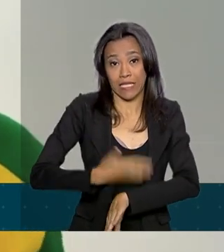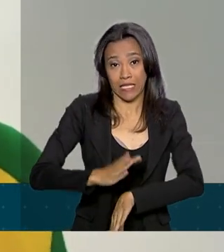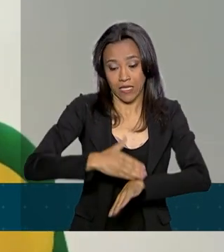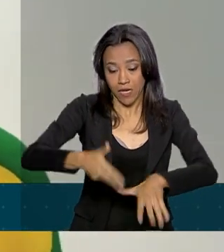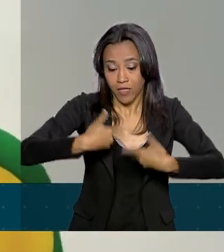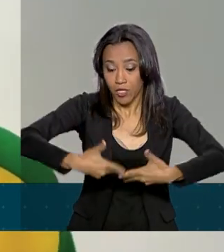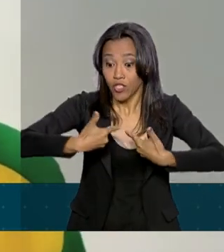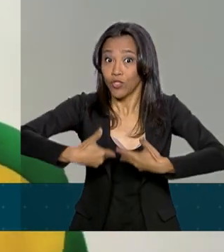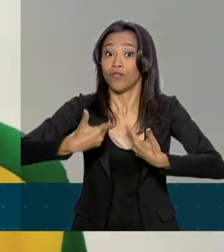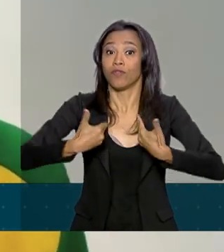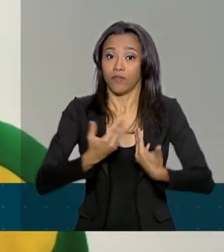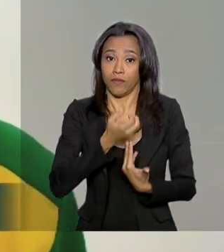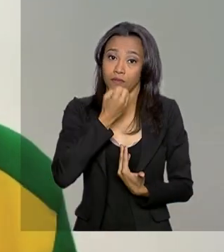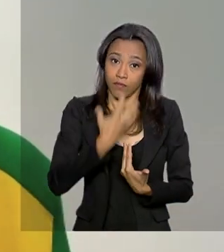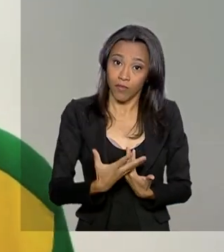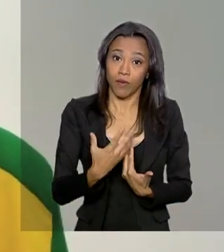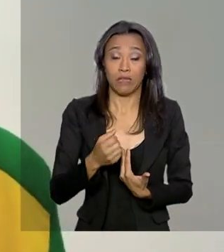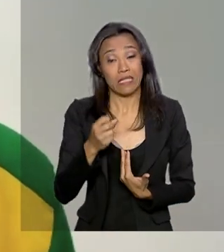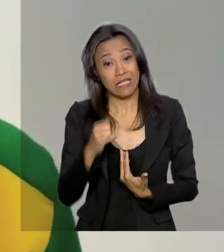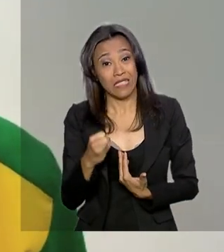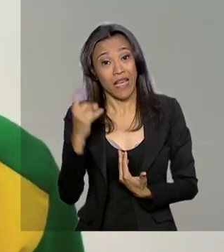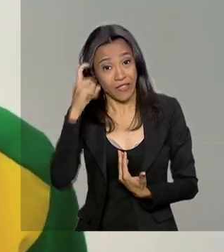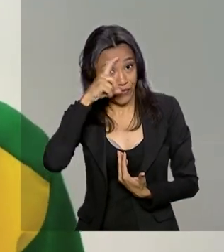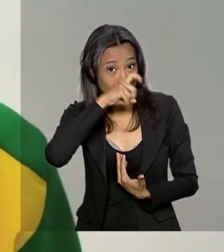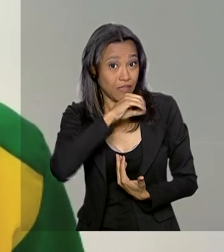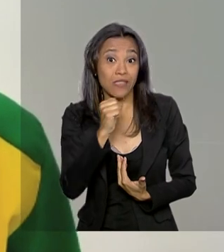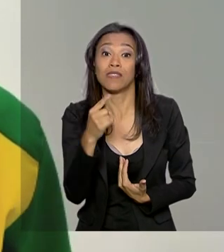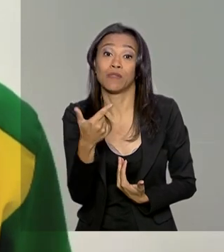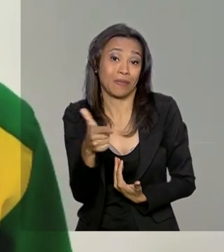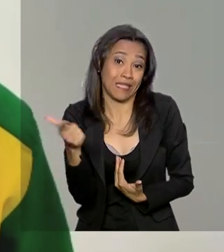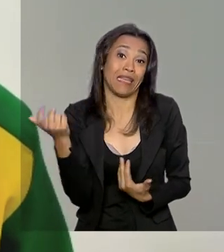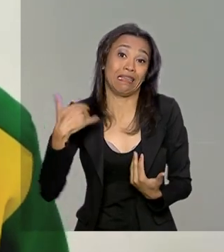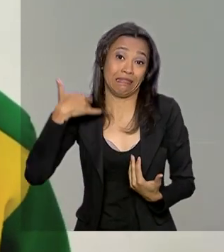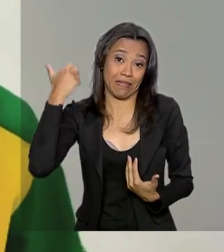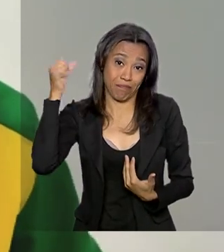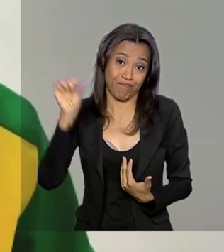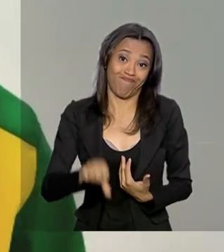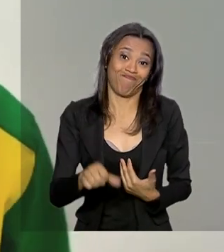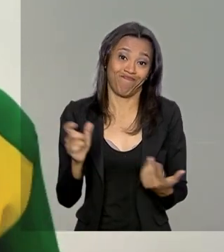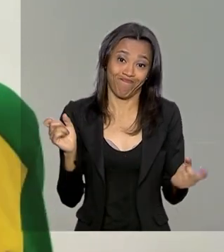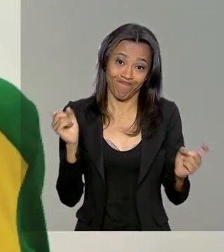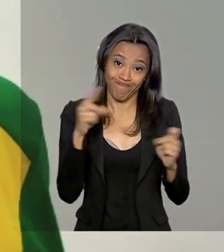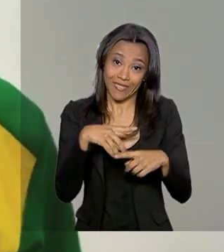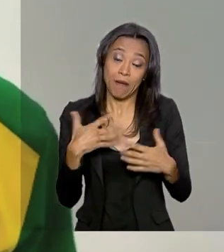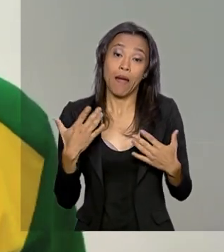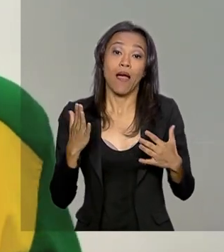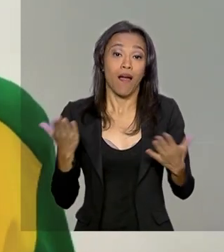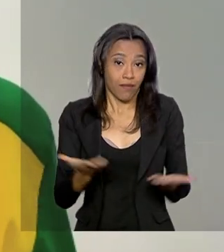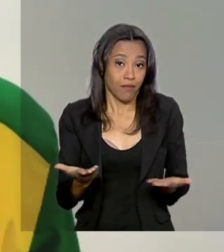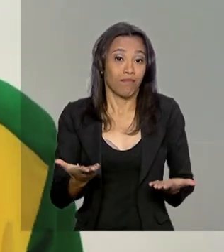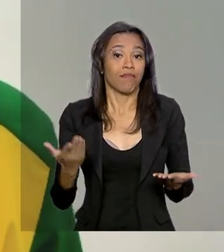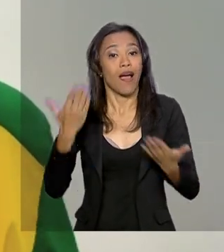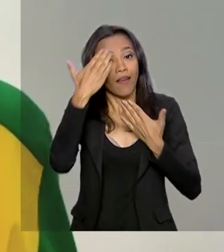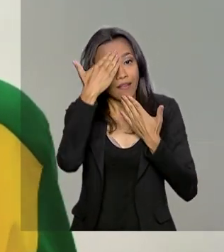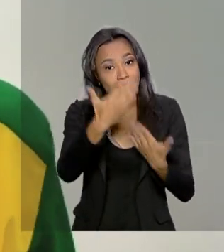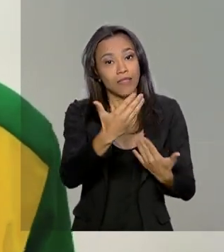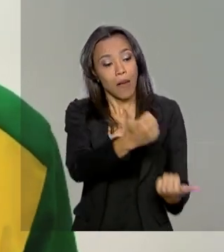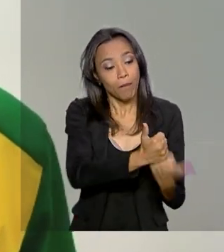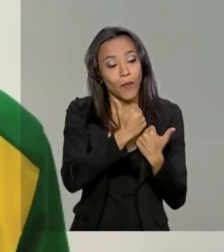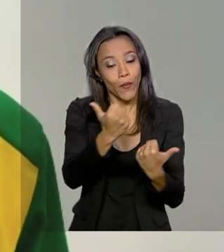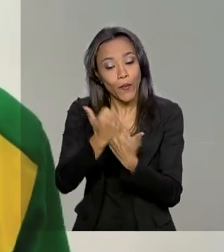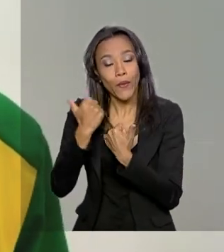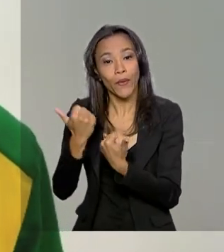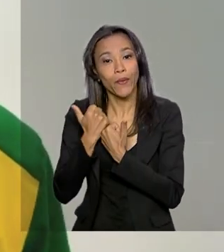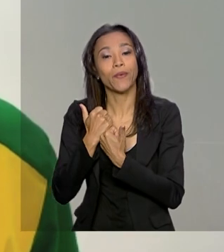difícil, imagina, sem ter esse apoio do Brasil ali. Então, tenho que agradecer muito aos meus patrocinadores, à minha